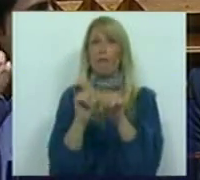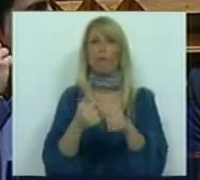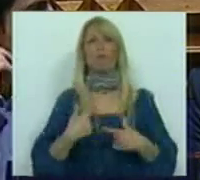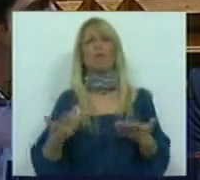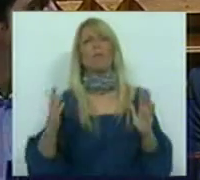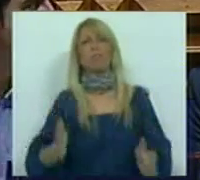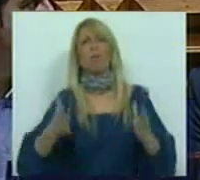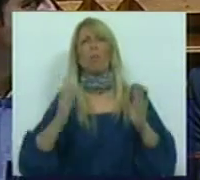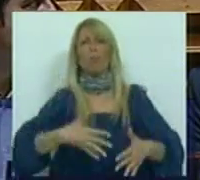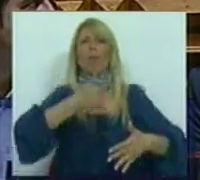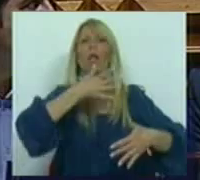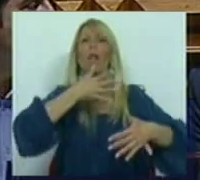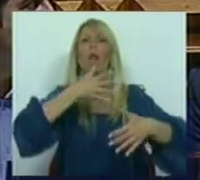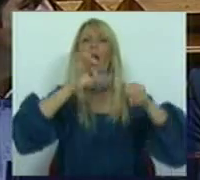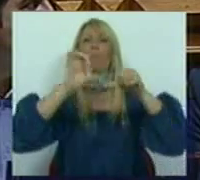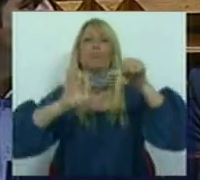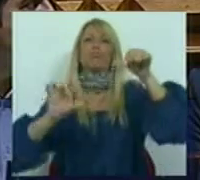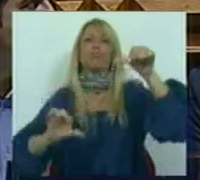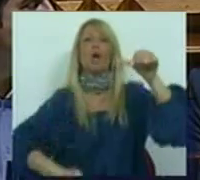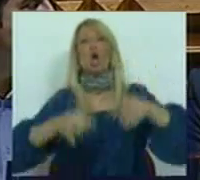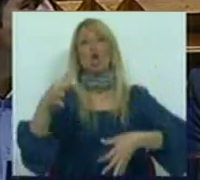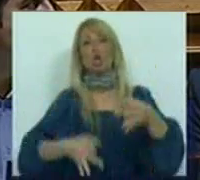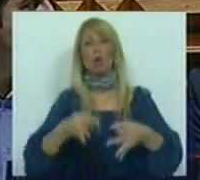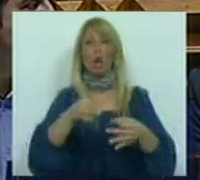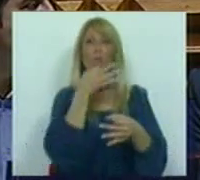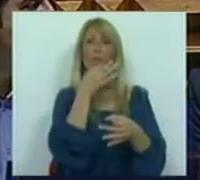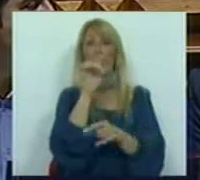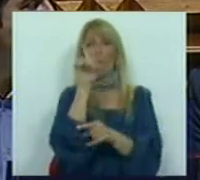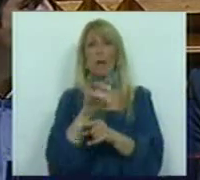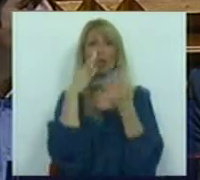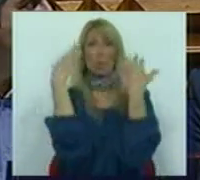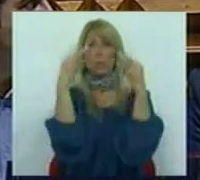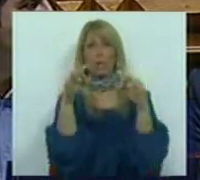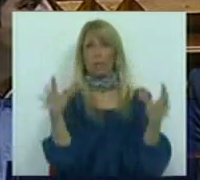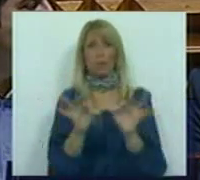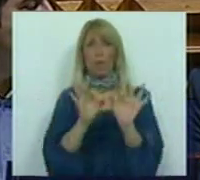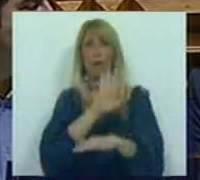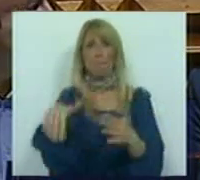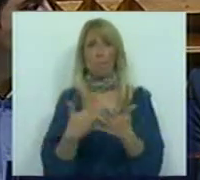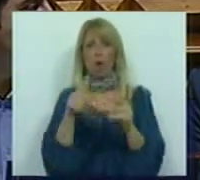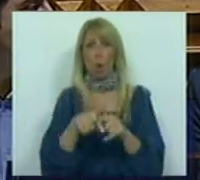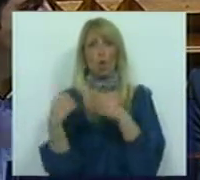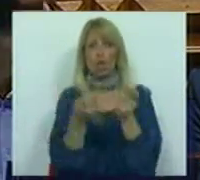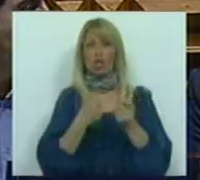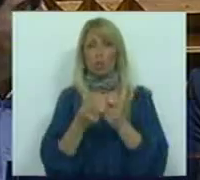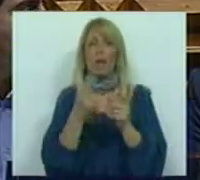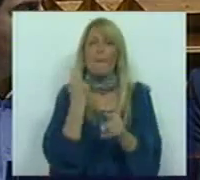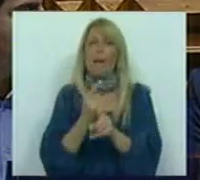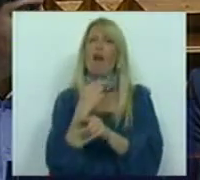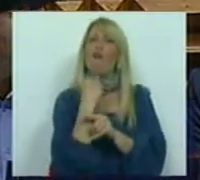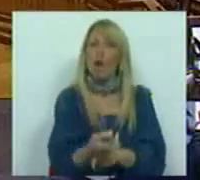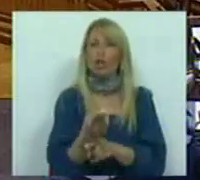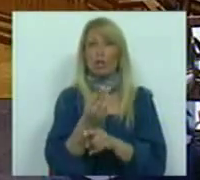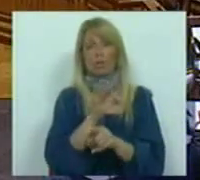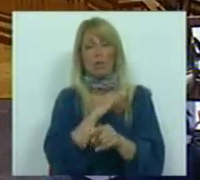preciso de fazer um recital jurídico para ir a uma questão tão simples como aquela que propomos que hoje aqui se discuta. E mesmo vozes do Partido Socialista, a Sra.